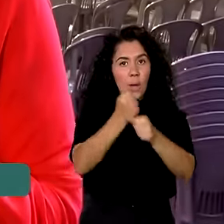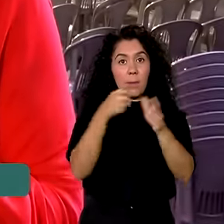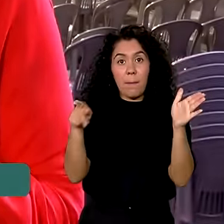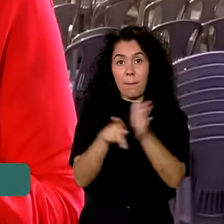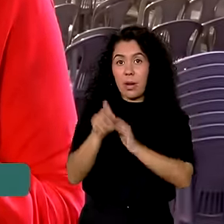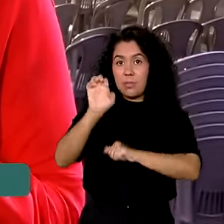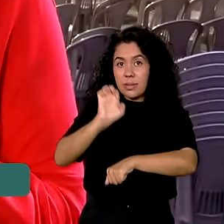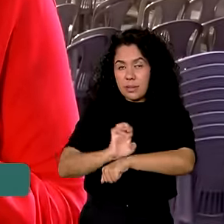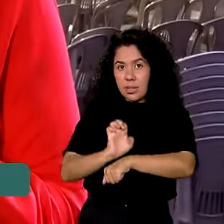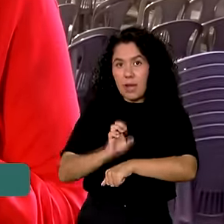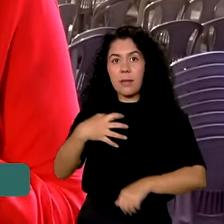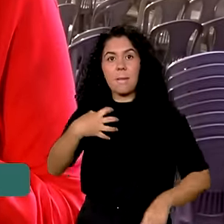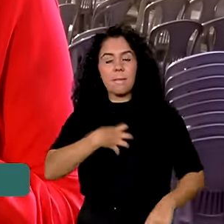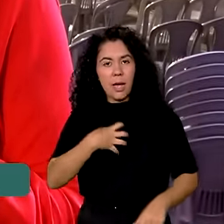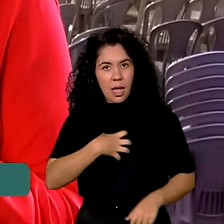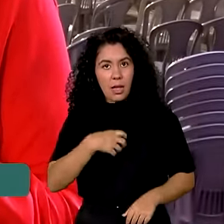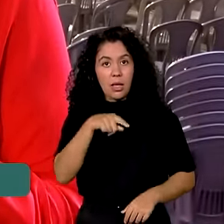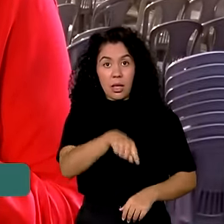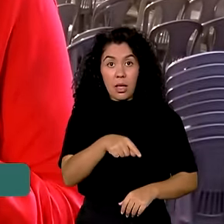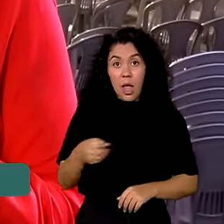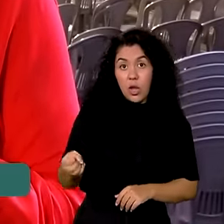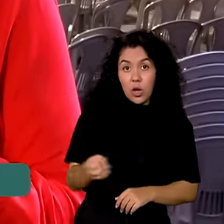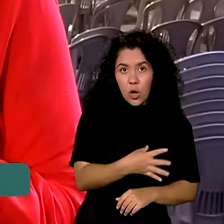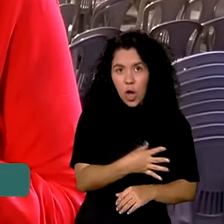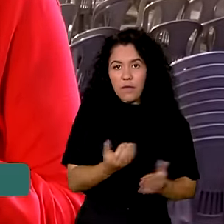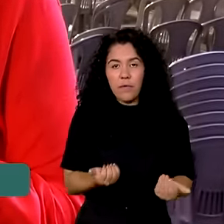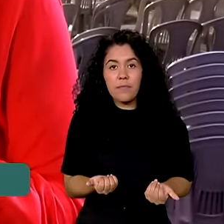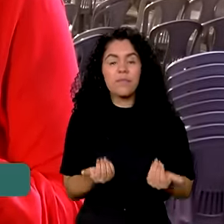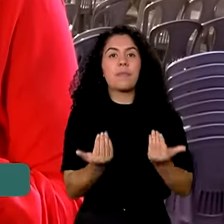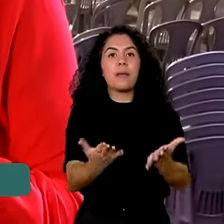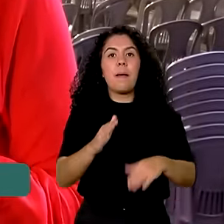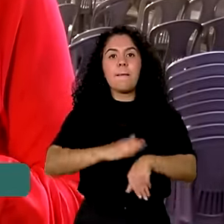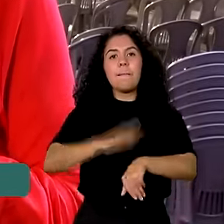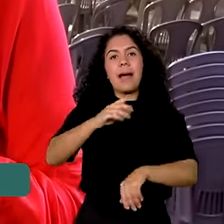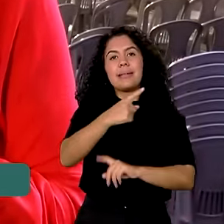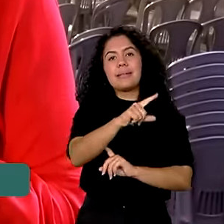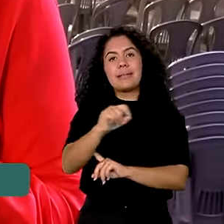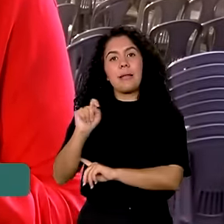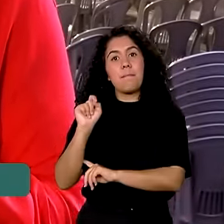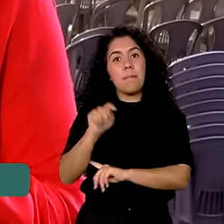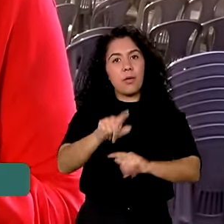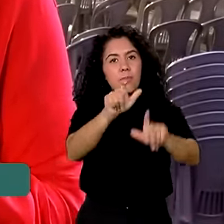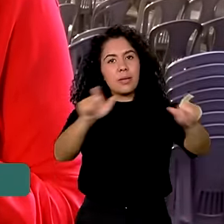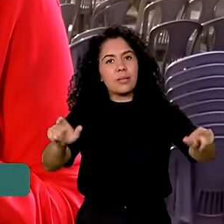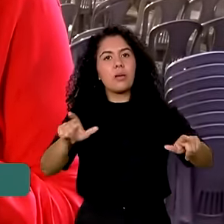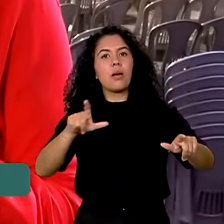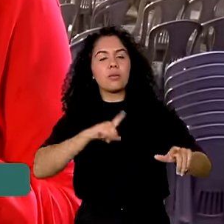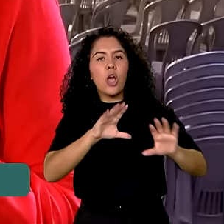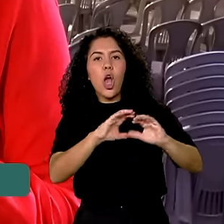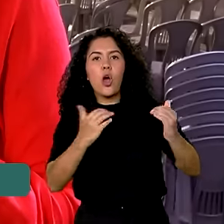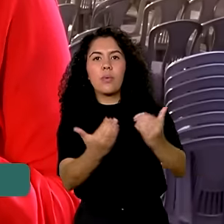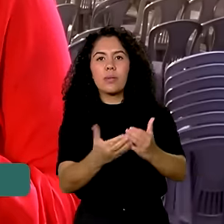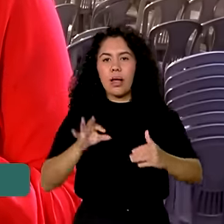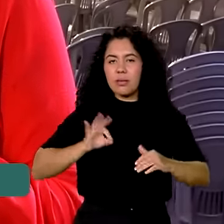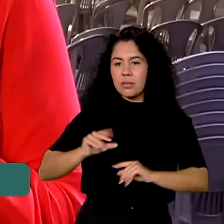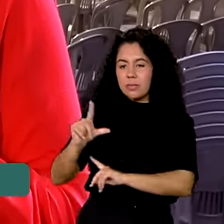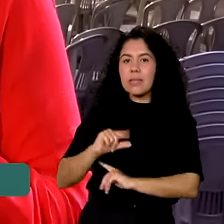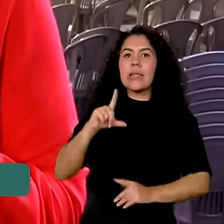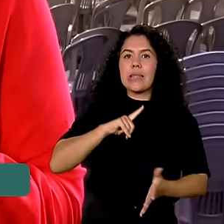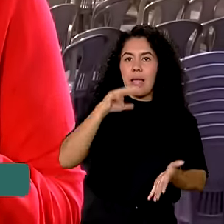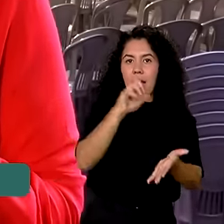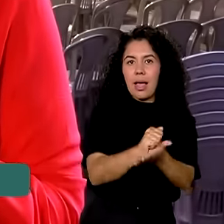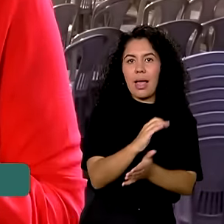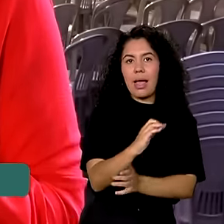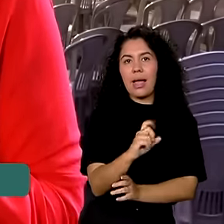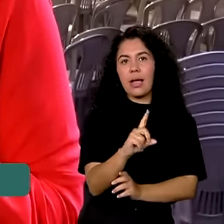o governo, a nova etapa vai atender mais de 100 mil pessoas de comunidades de baixa renda inscritas no Cádio Único